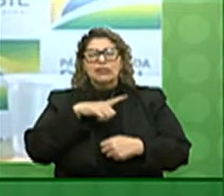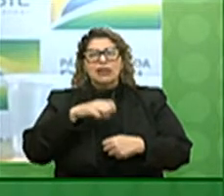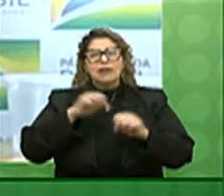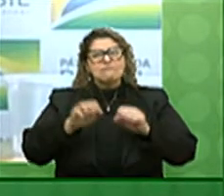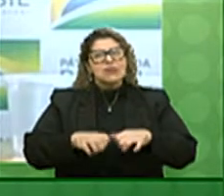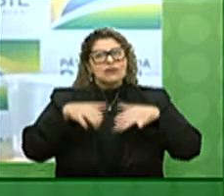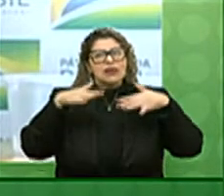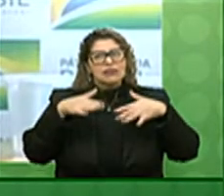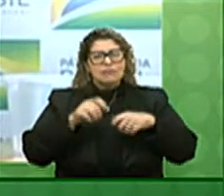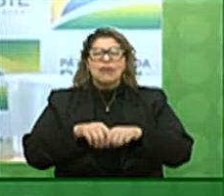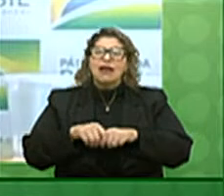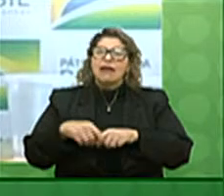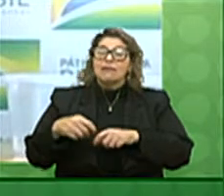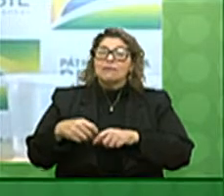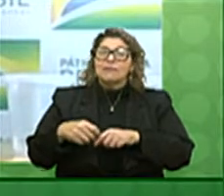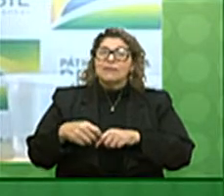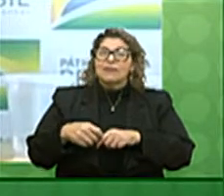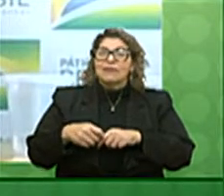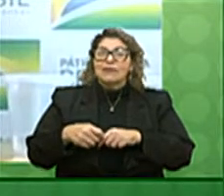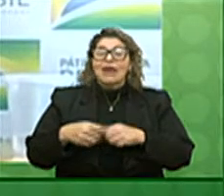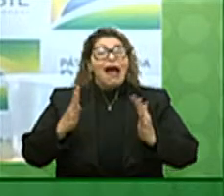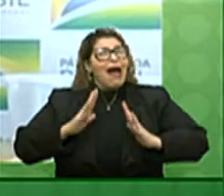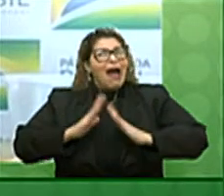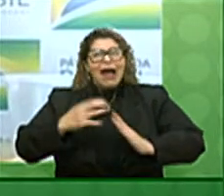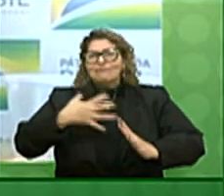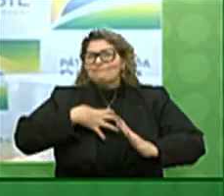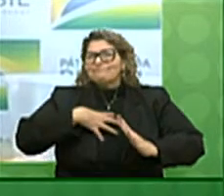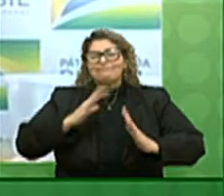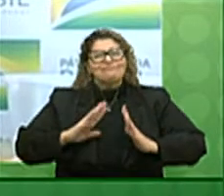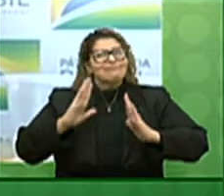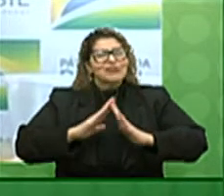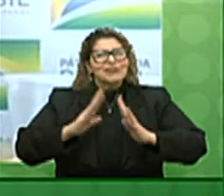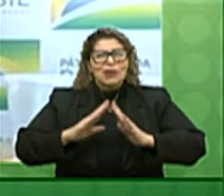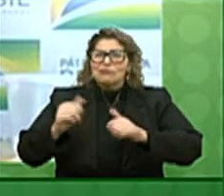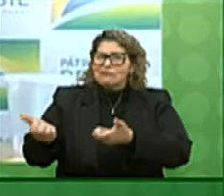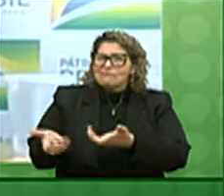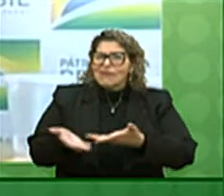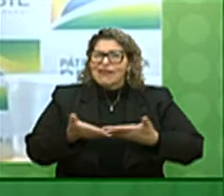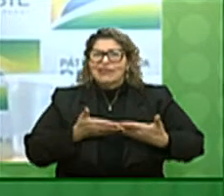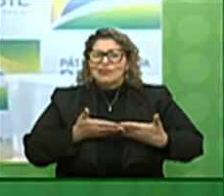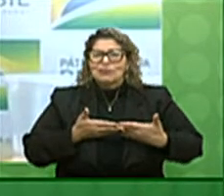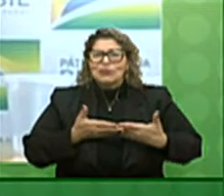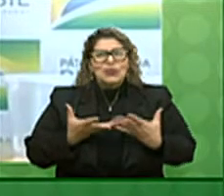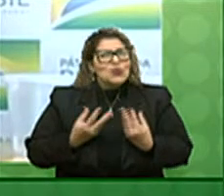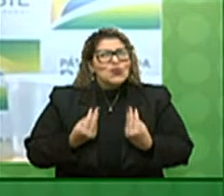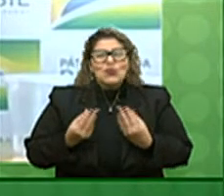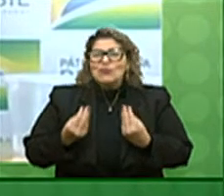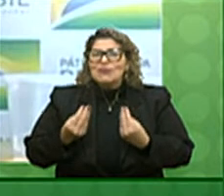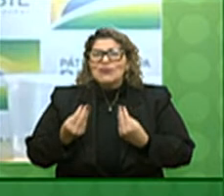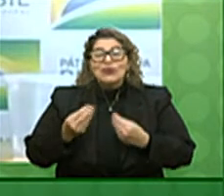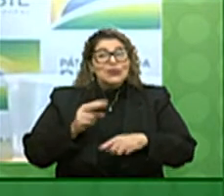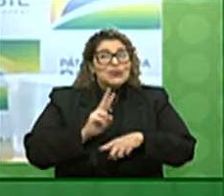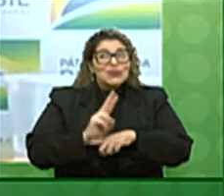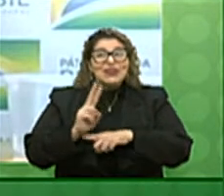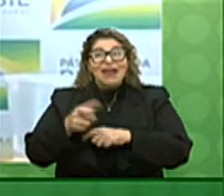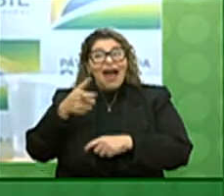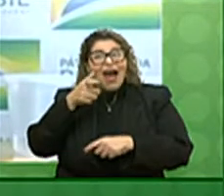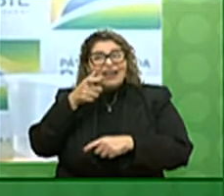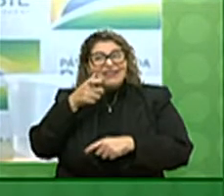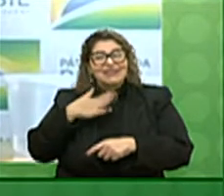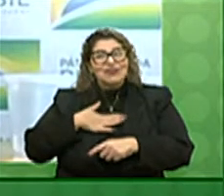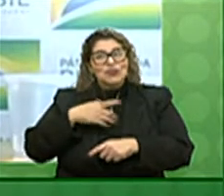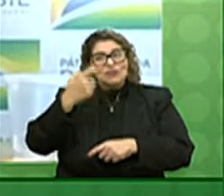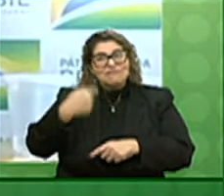Assembleia Legislativa, casa onde sempre fui recebido com a maior hospitalidade e atenção,